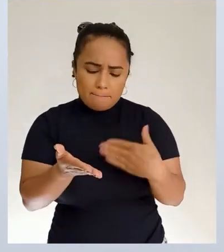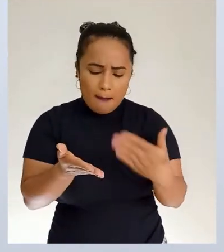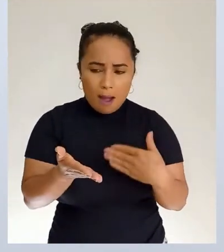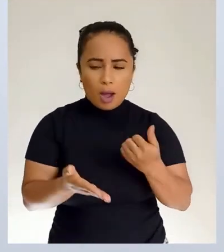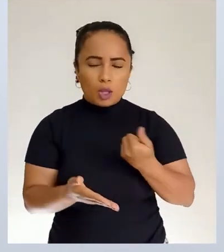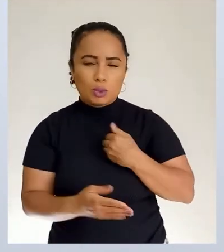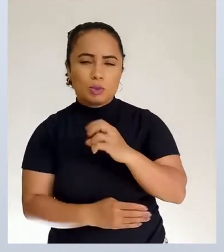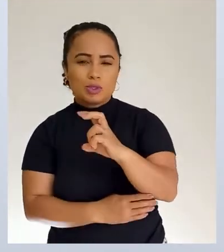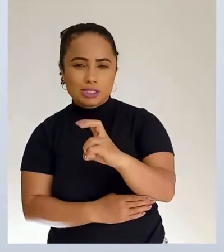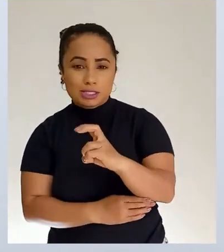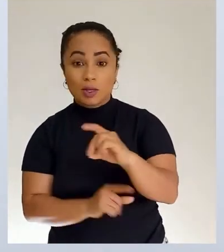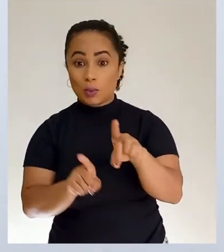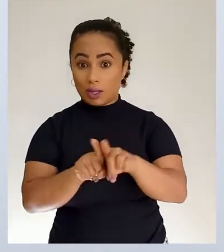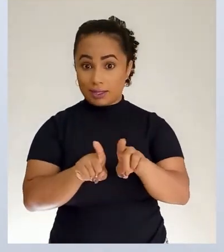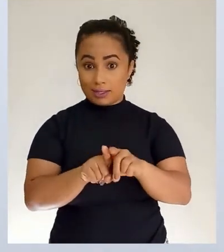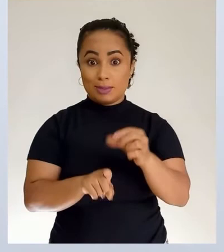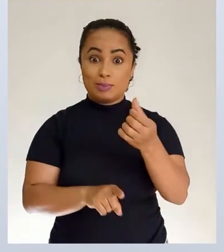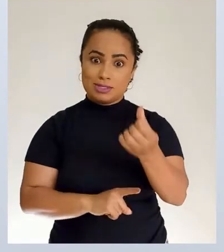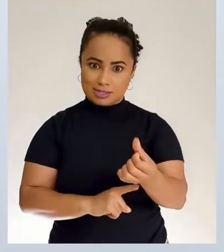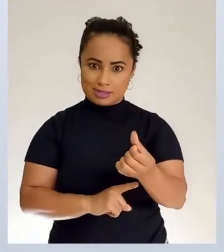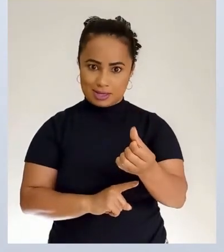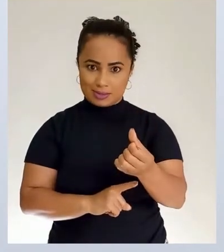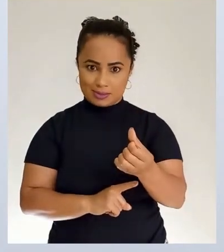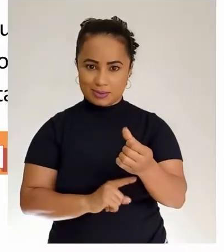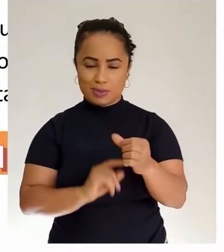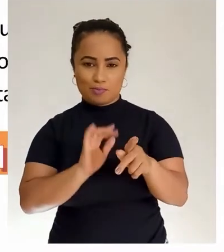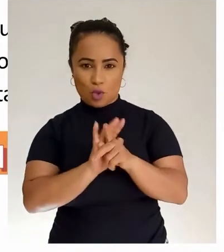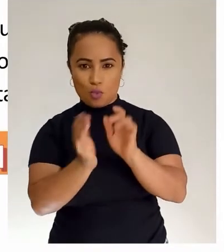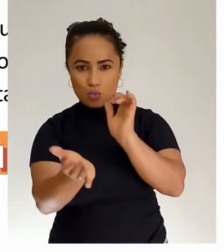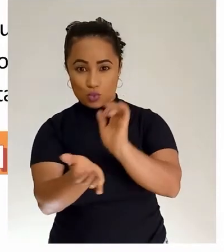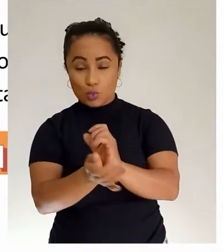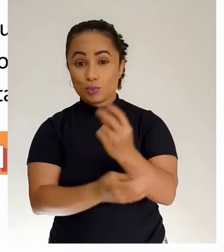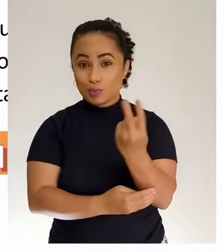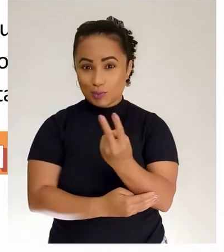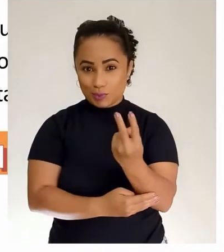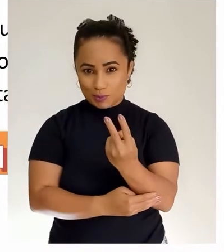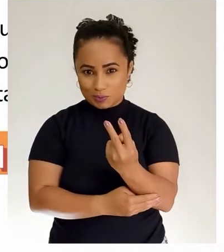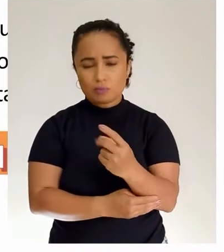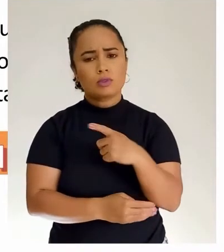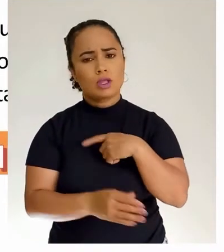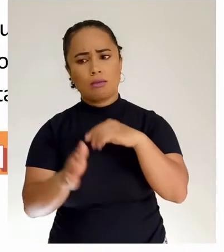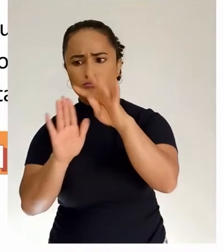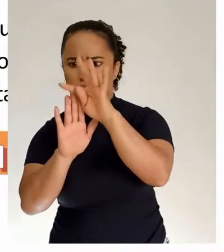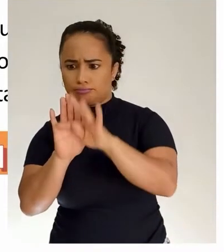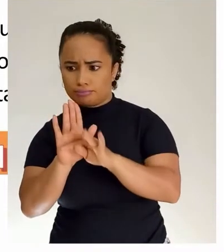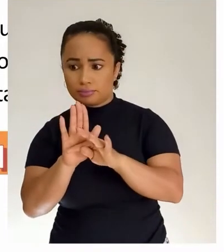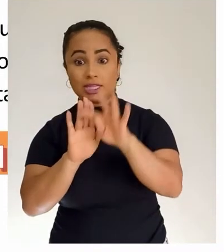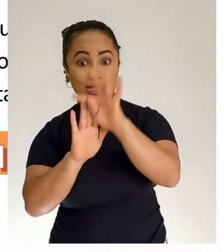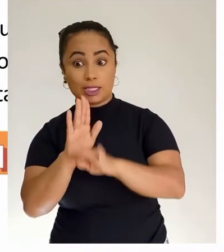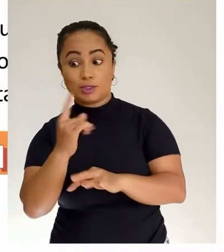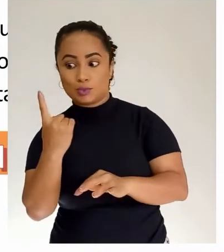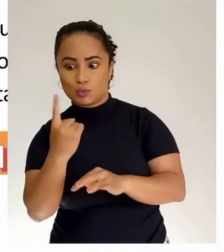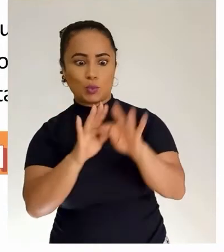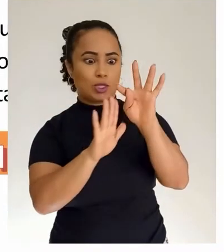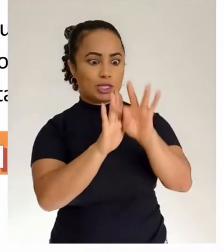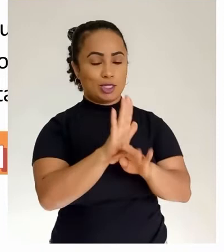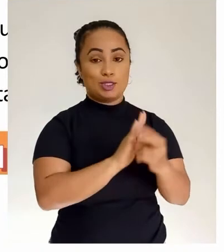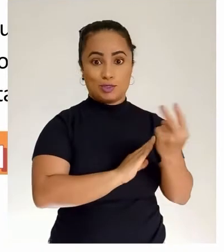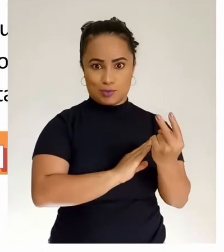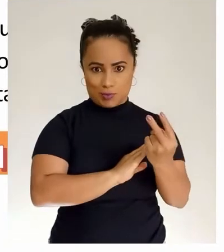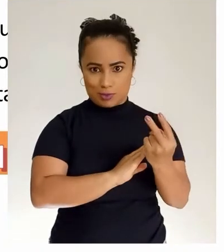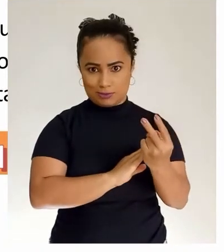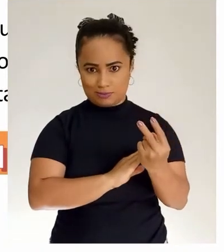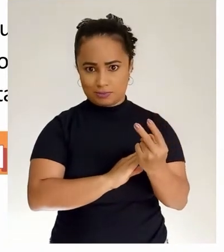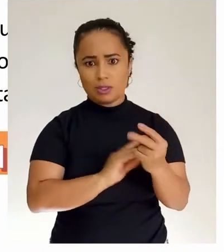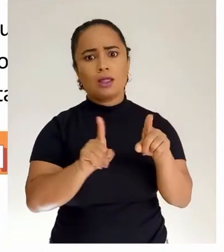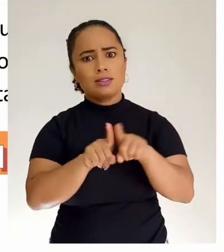nós temos aí dois textos, texto 1 e texto 2, e algumas alternativas sobre